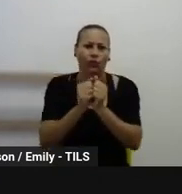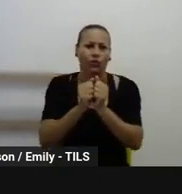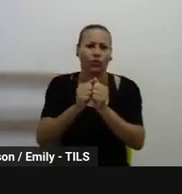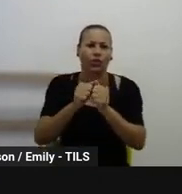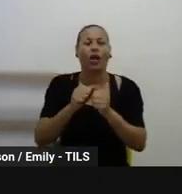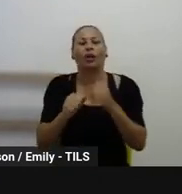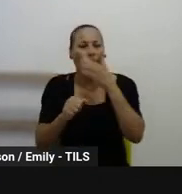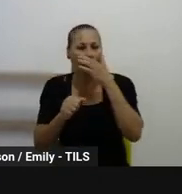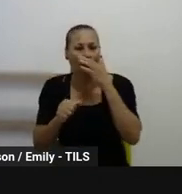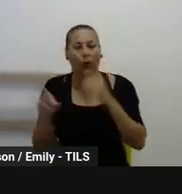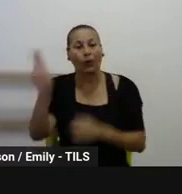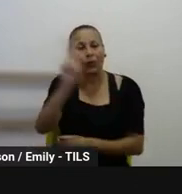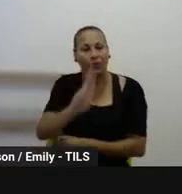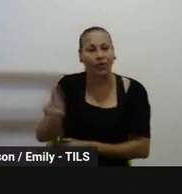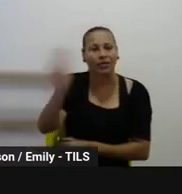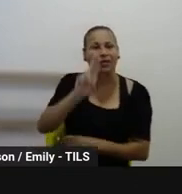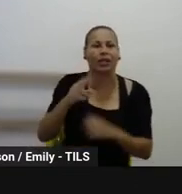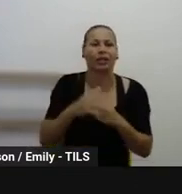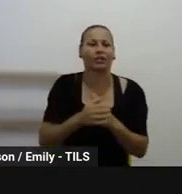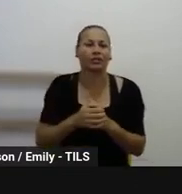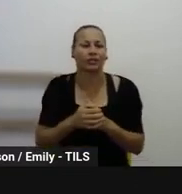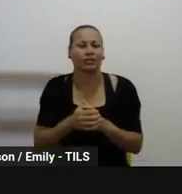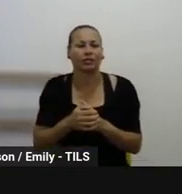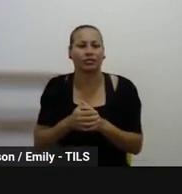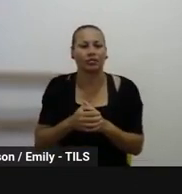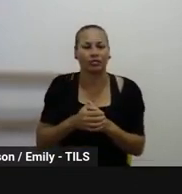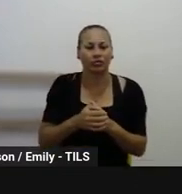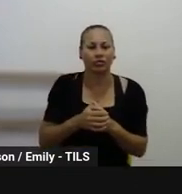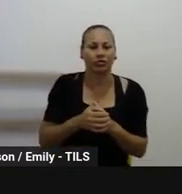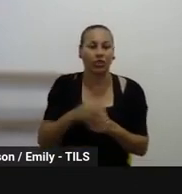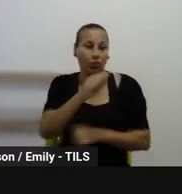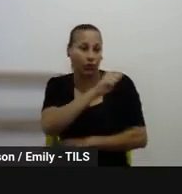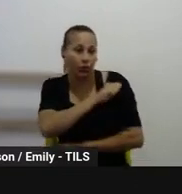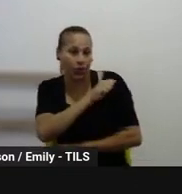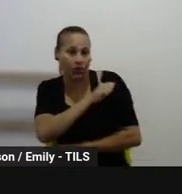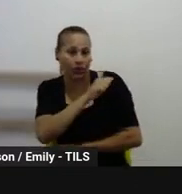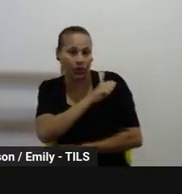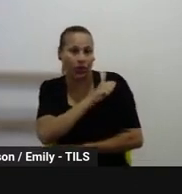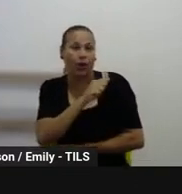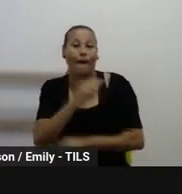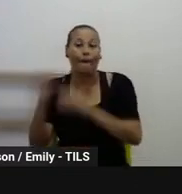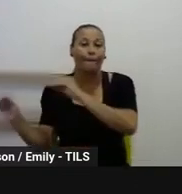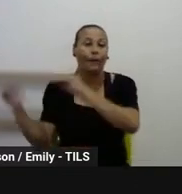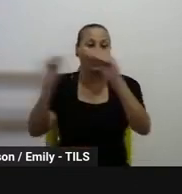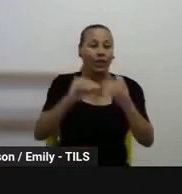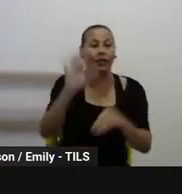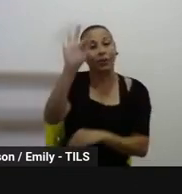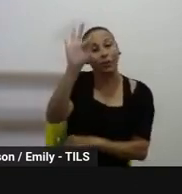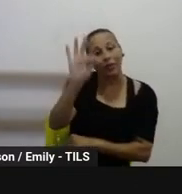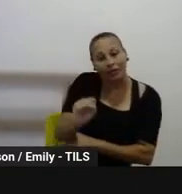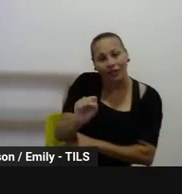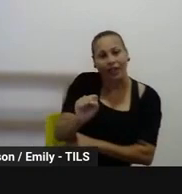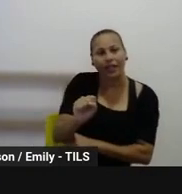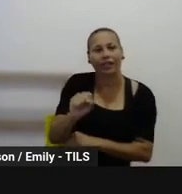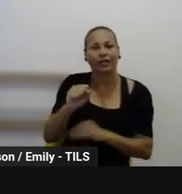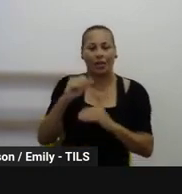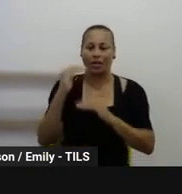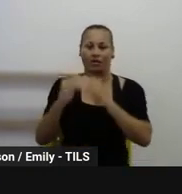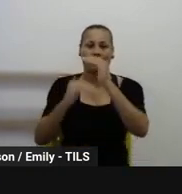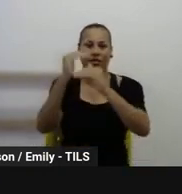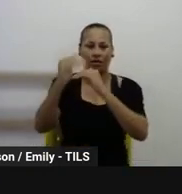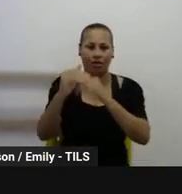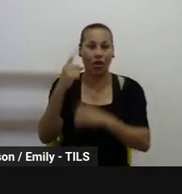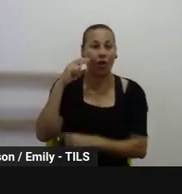Estadual de Feira de Santana, que tem muitos movimentos de estudantes vindo para cá, né, com suas famílias, a tendência é aumentar, tá?